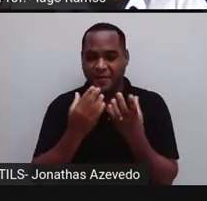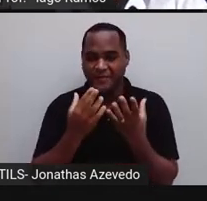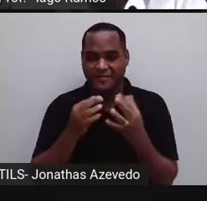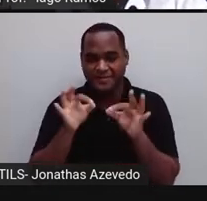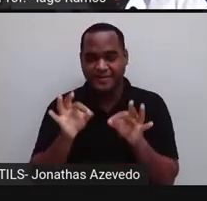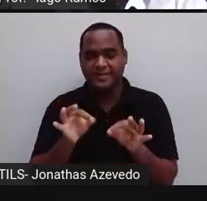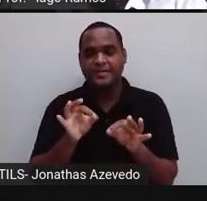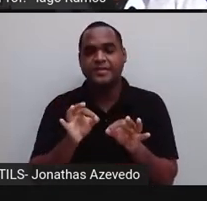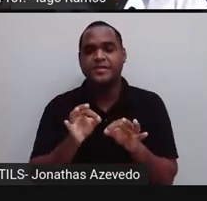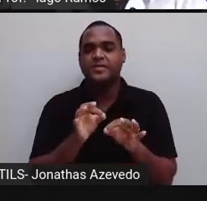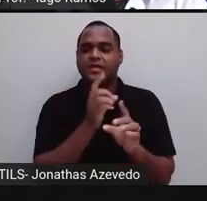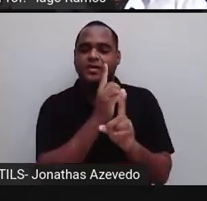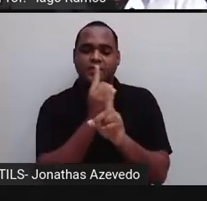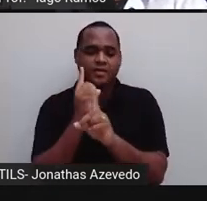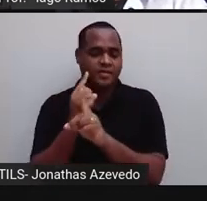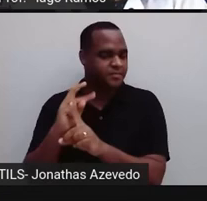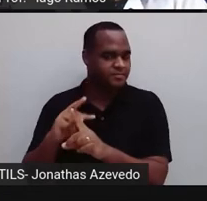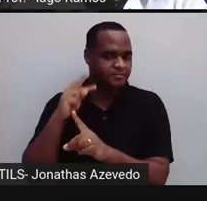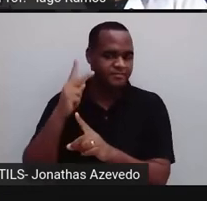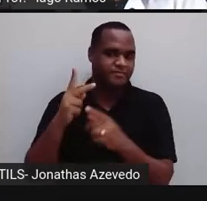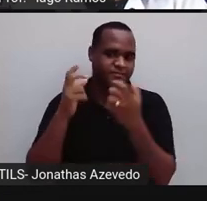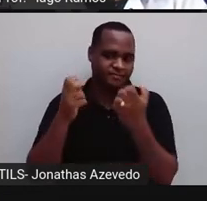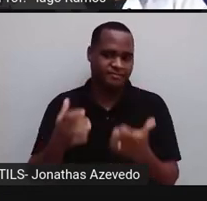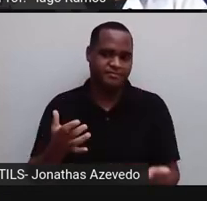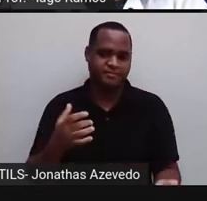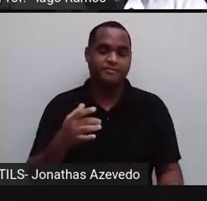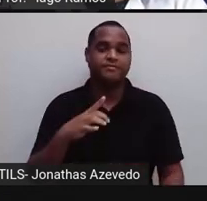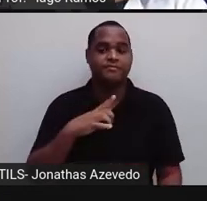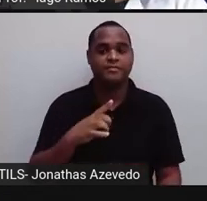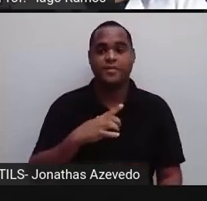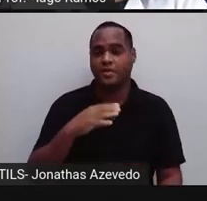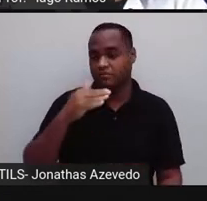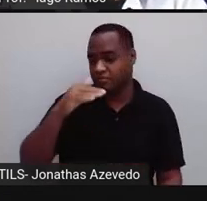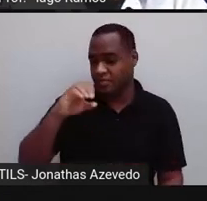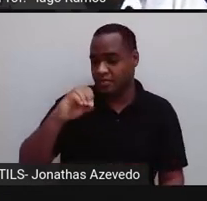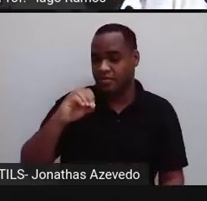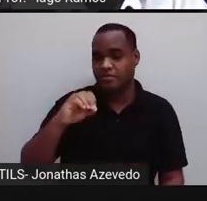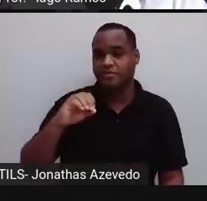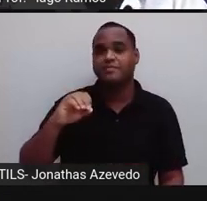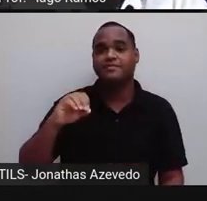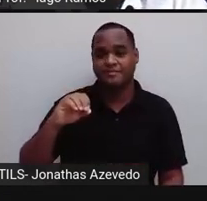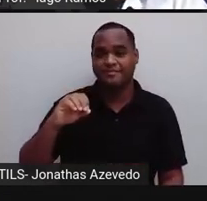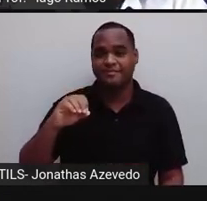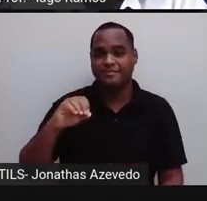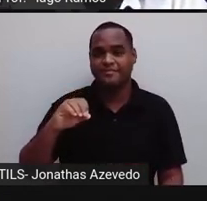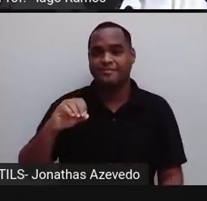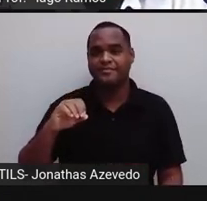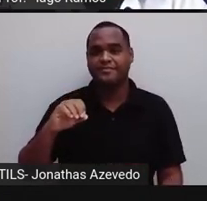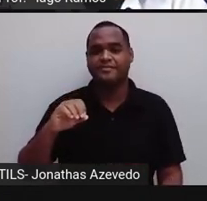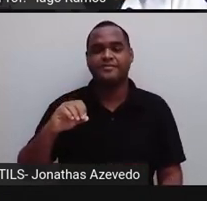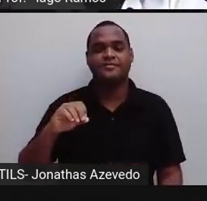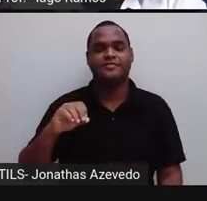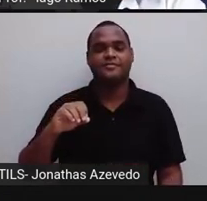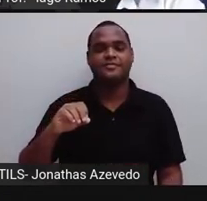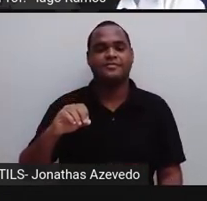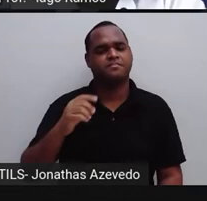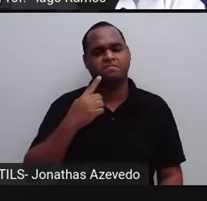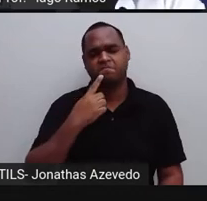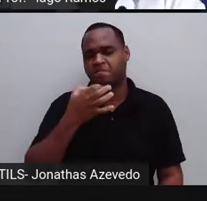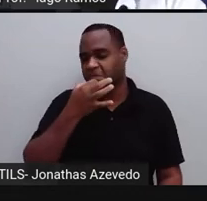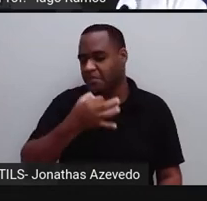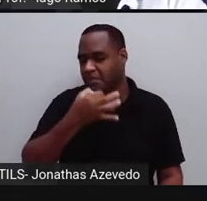como é que eu vou encontrar o expoentezinho ali que vai ficar em cima do 10? Bom, e aqui eu já te dou uma dica.